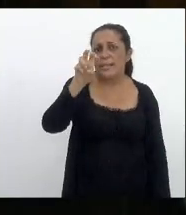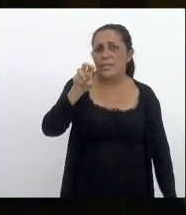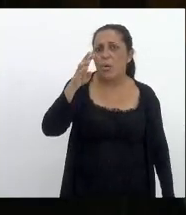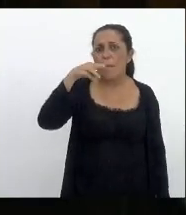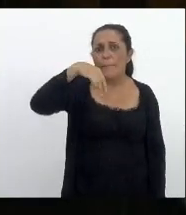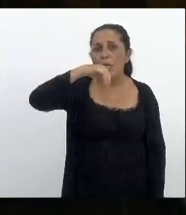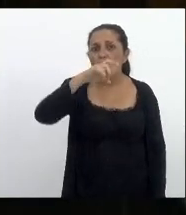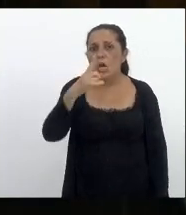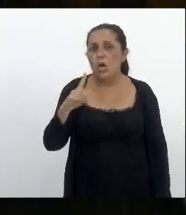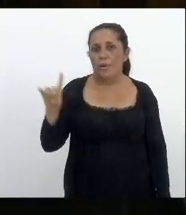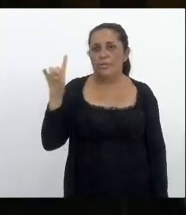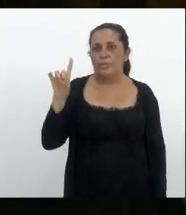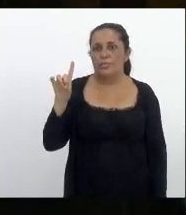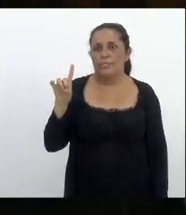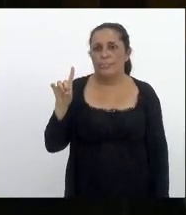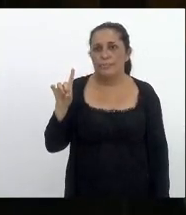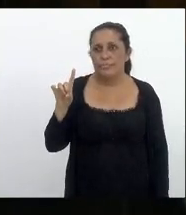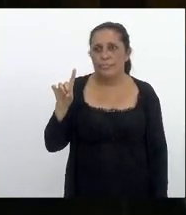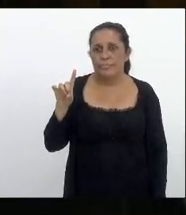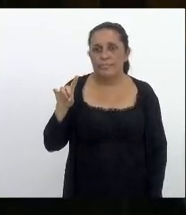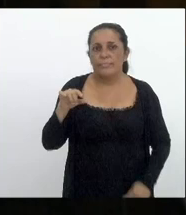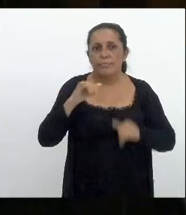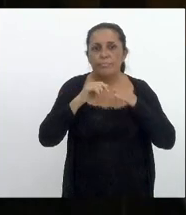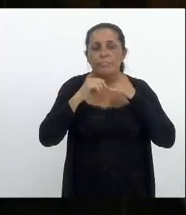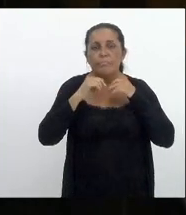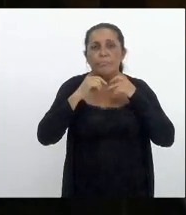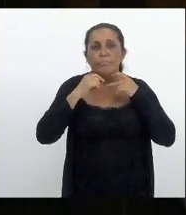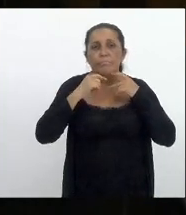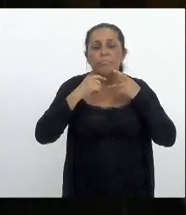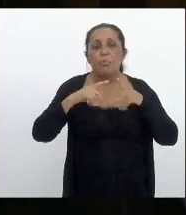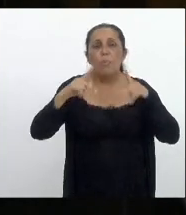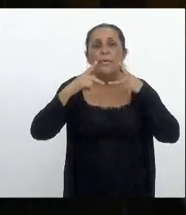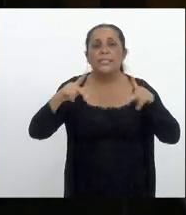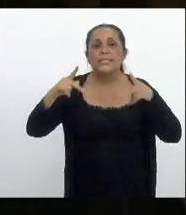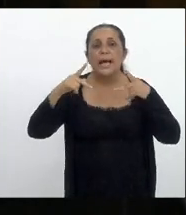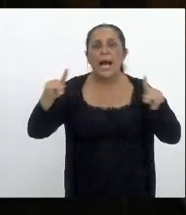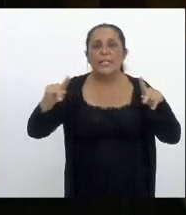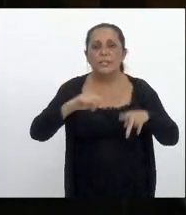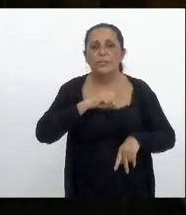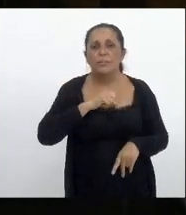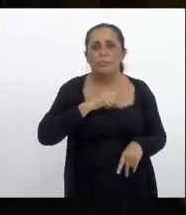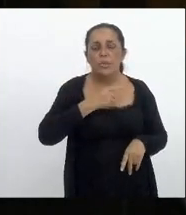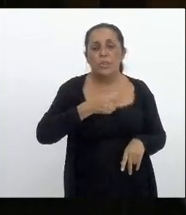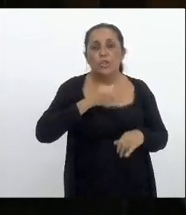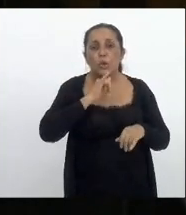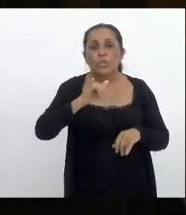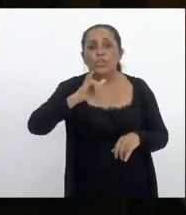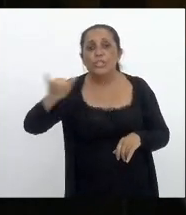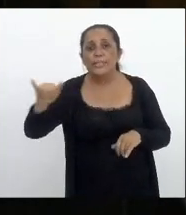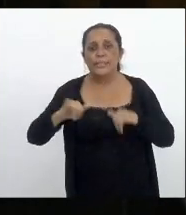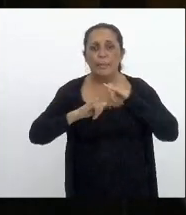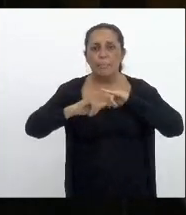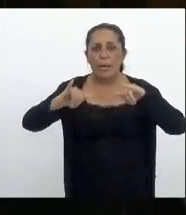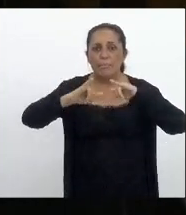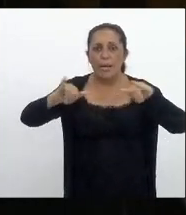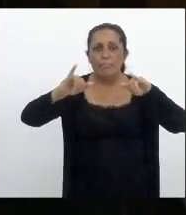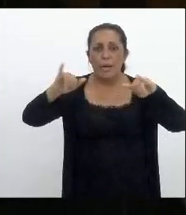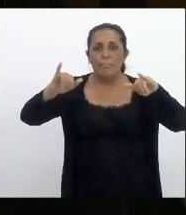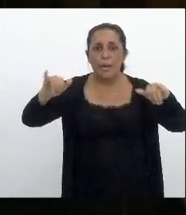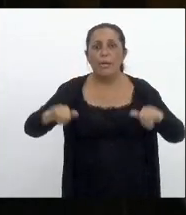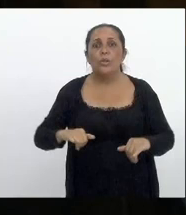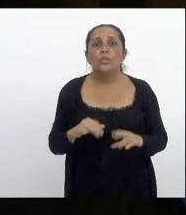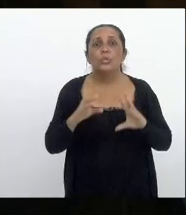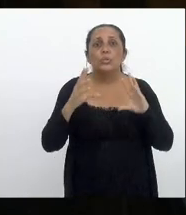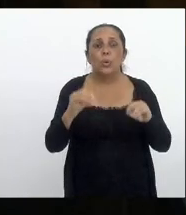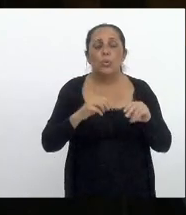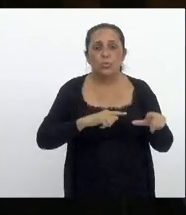milhões com publicidade publicidade essa pra mostrar pro estado todo o trabalho que o governo do estado vem